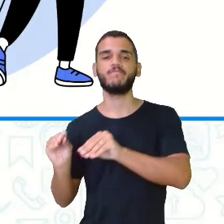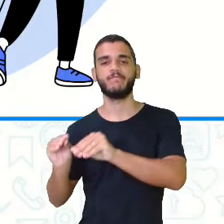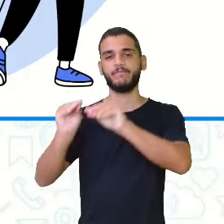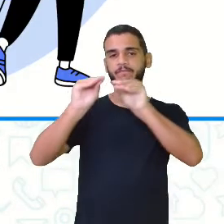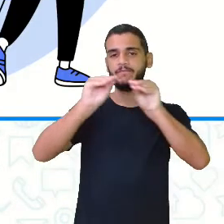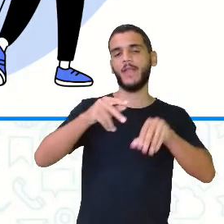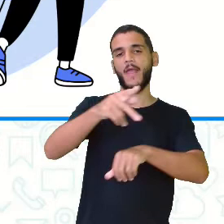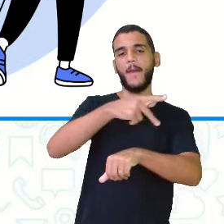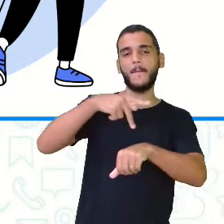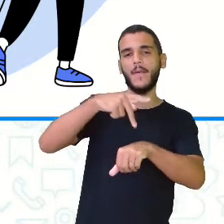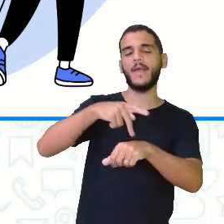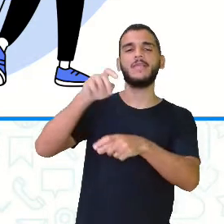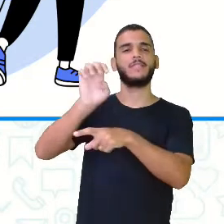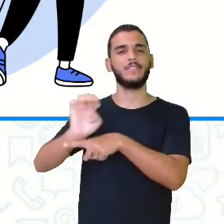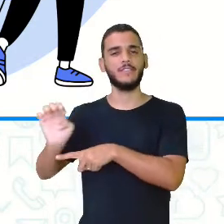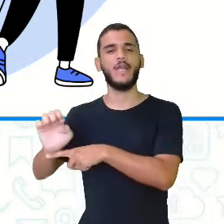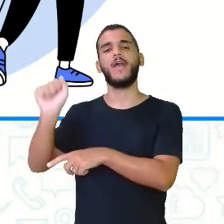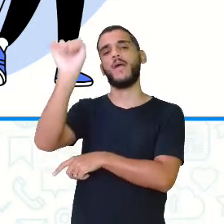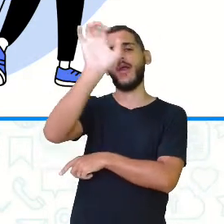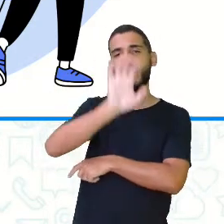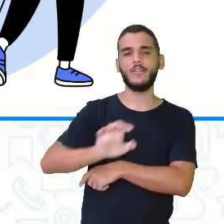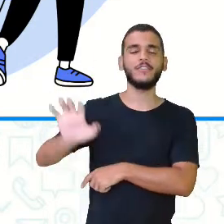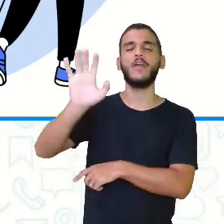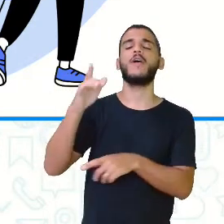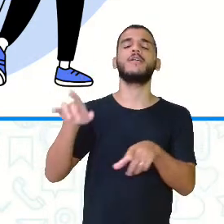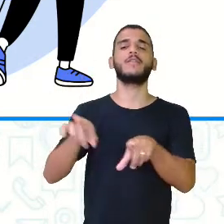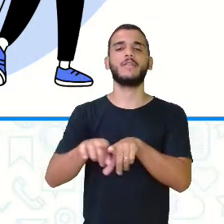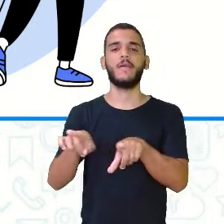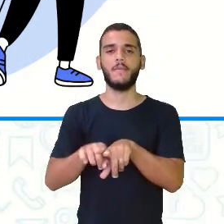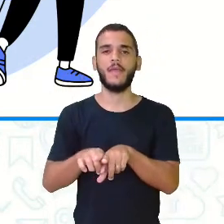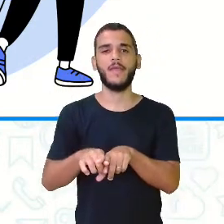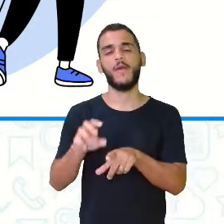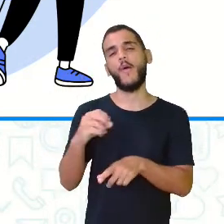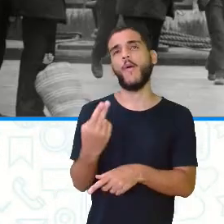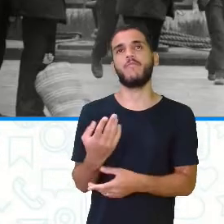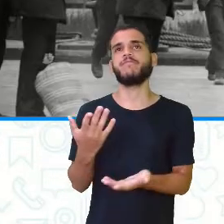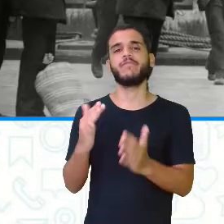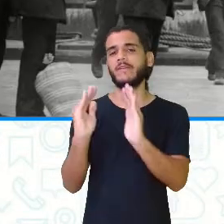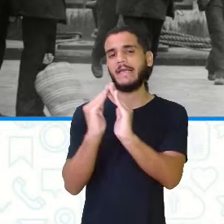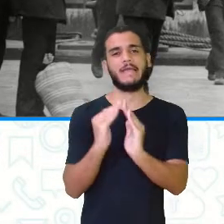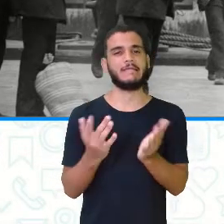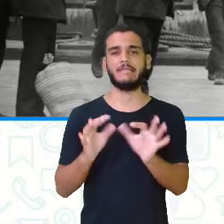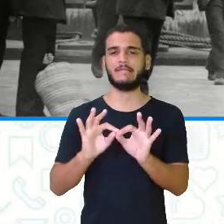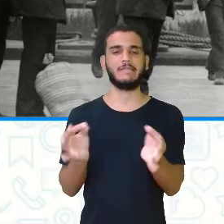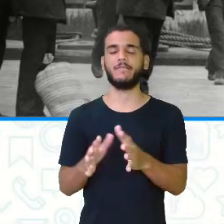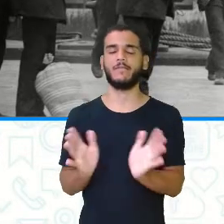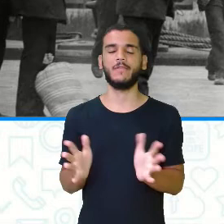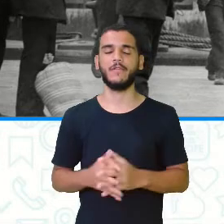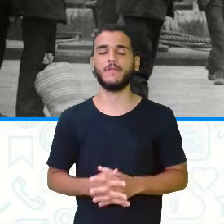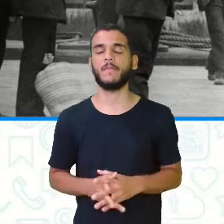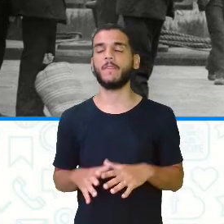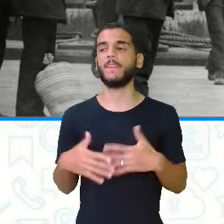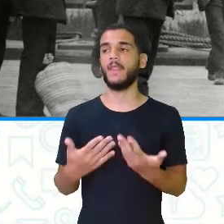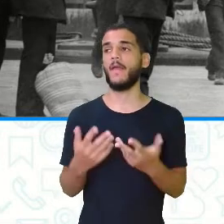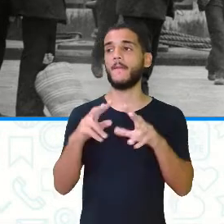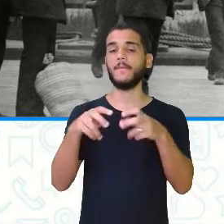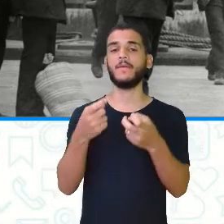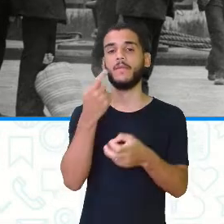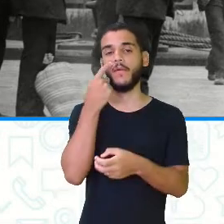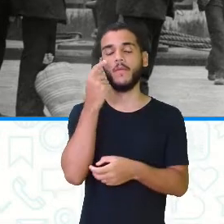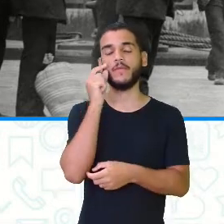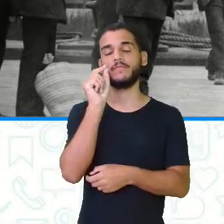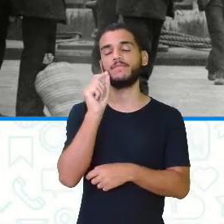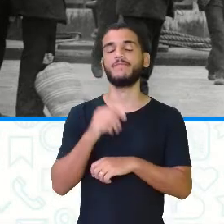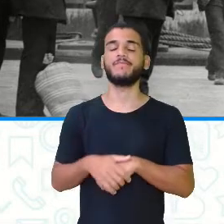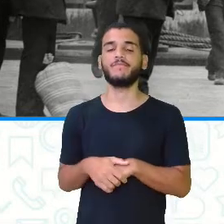de estado, de região ou até mesmo de domicílio. Tá certo? A gente está vendo aí como